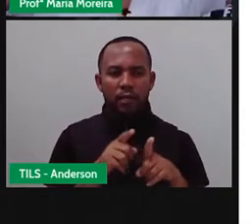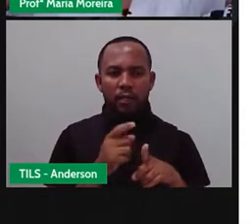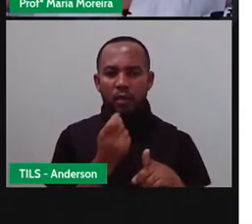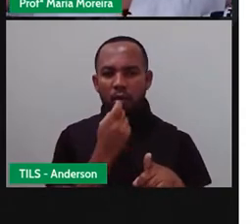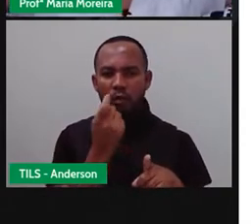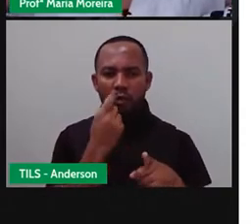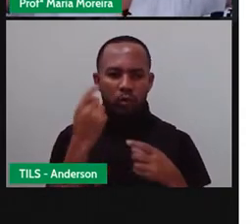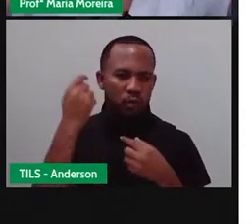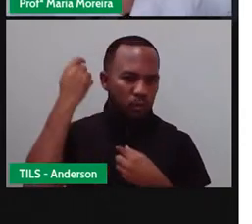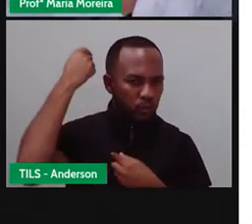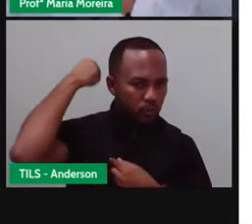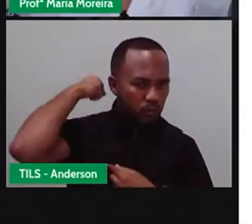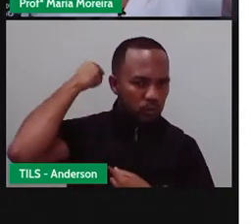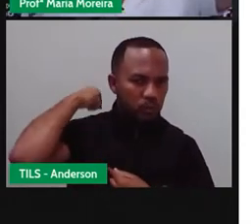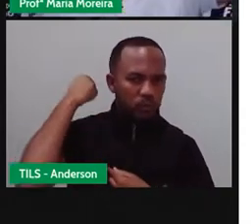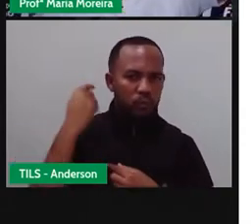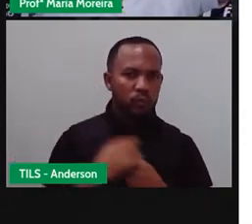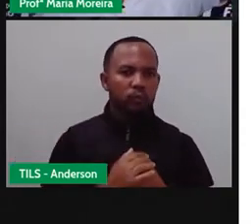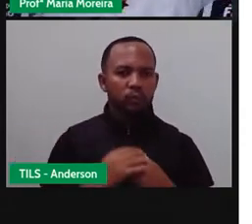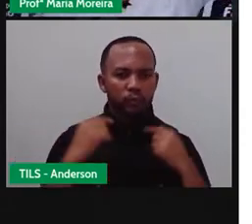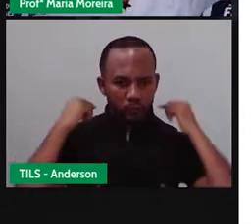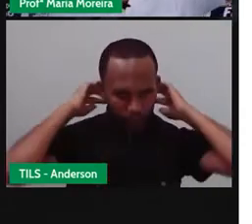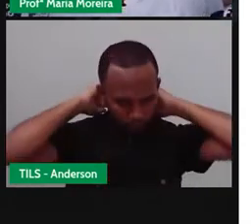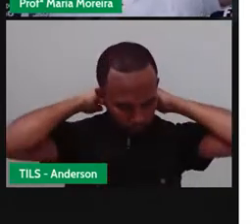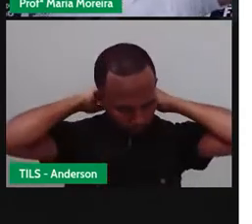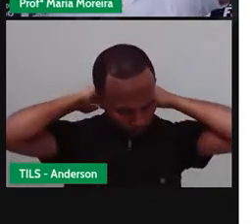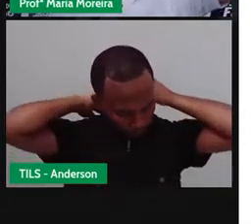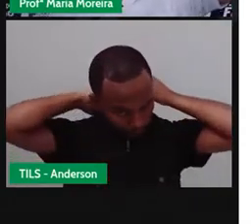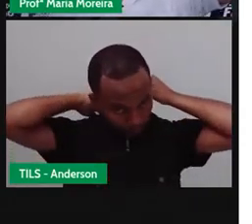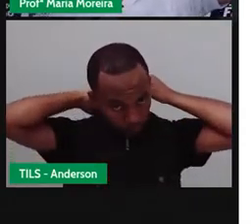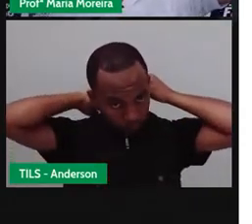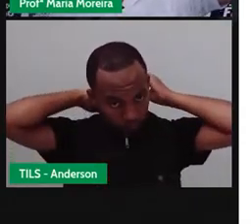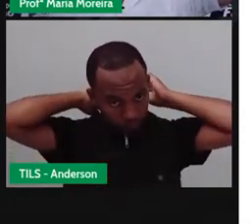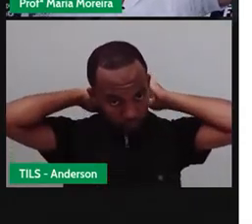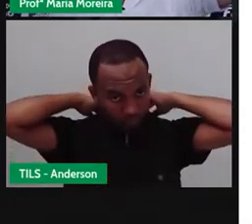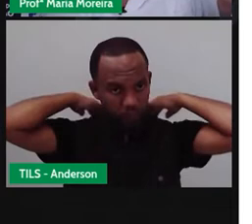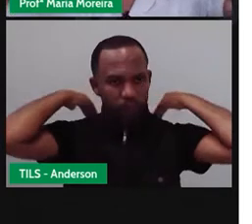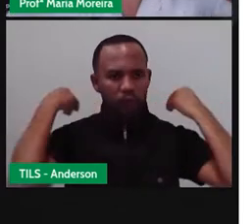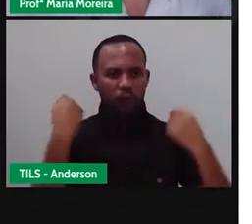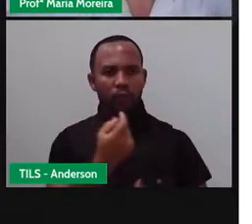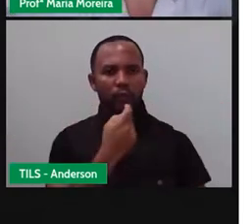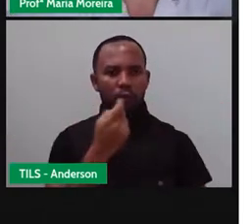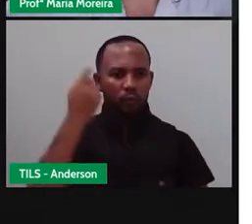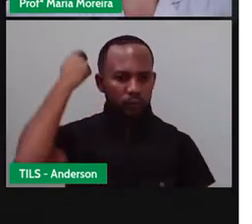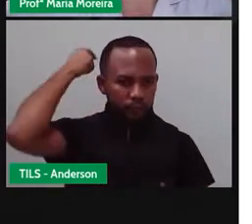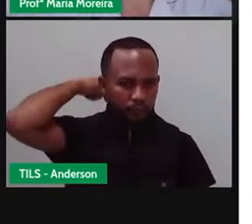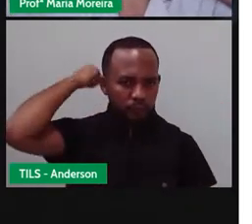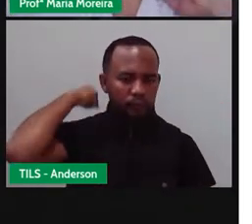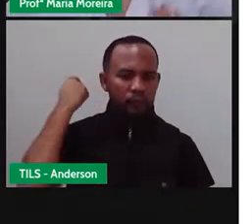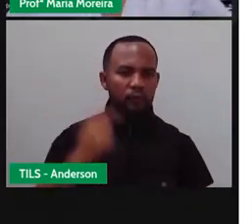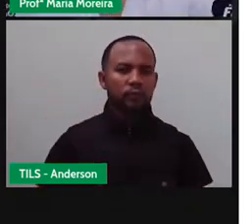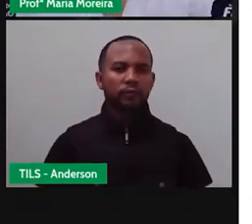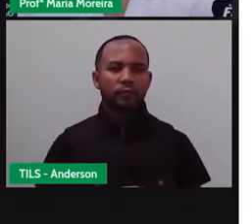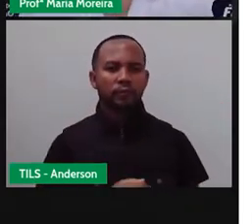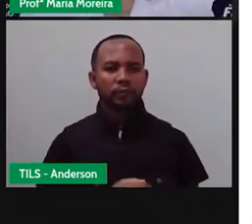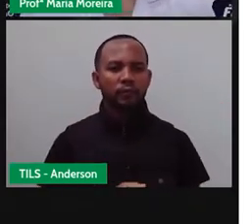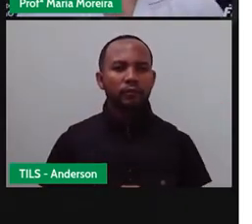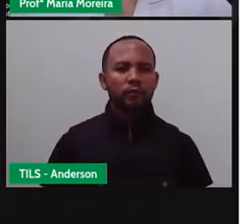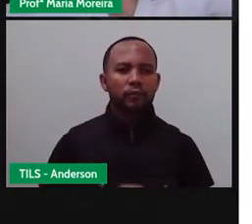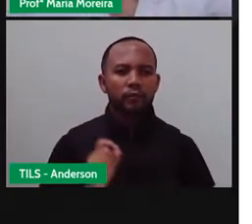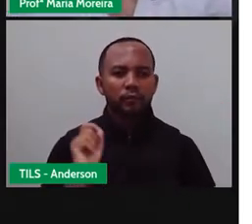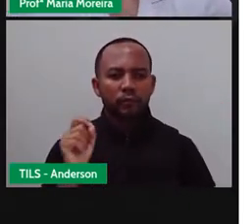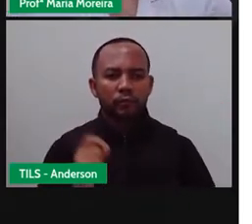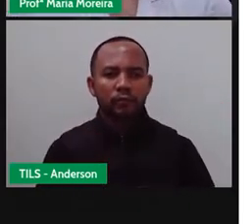o cérebro aqui, né? E a medula espinhal, que vem daqui, né? Até a parte aqui de baixo. E o que?